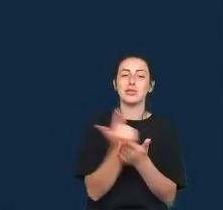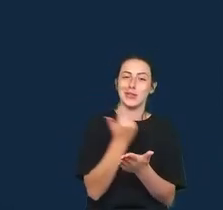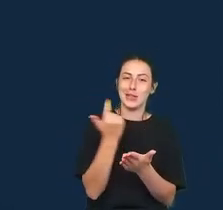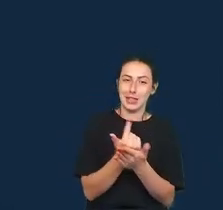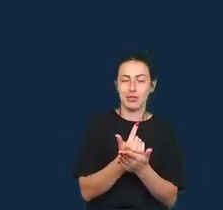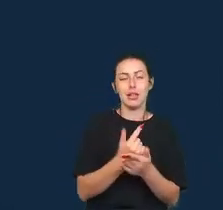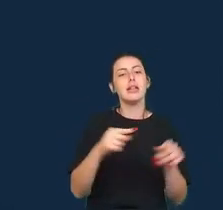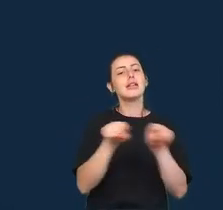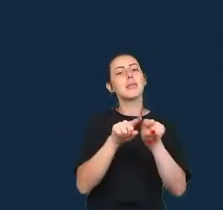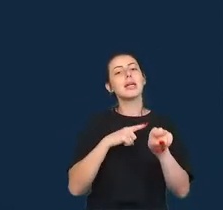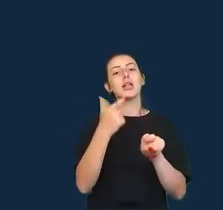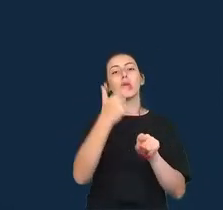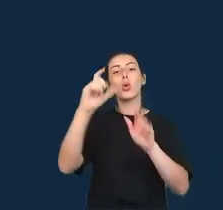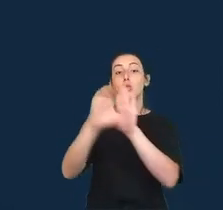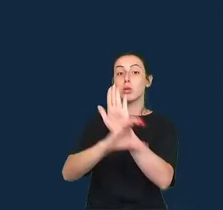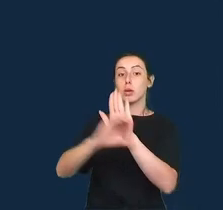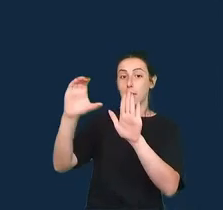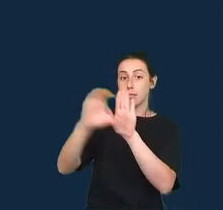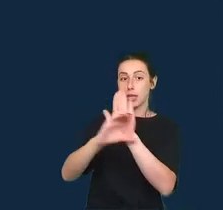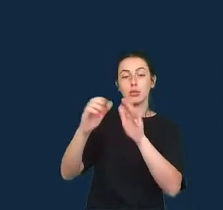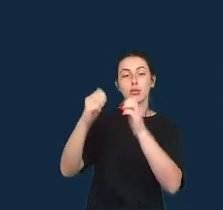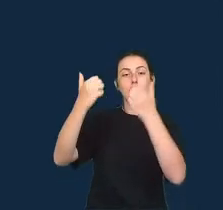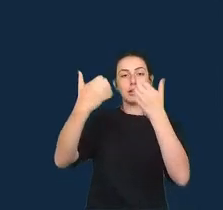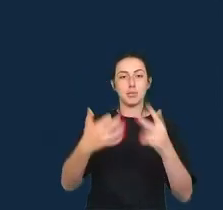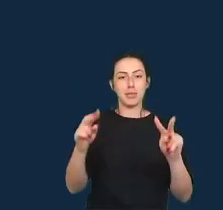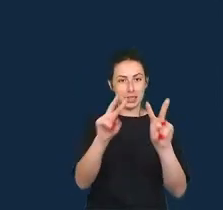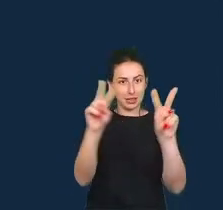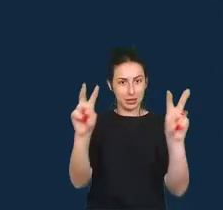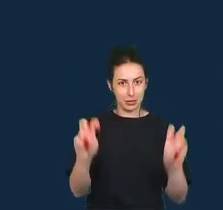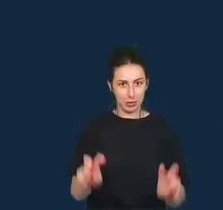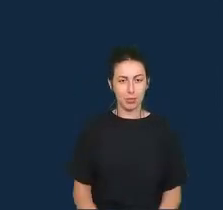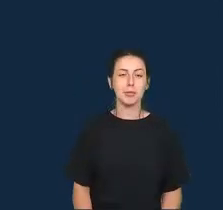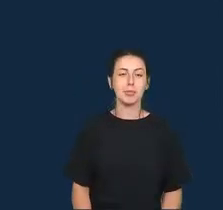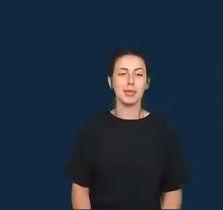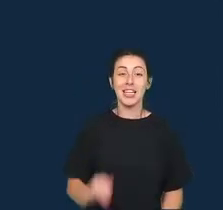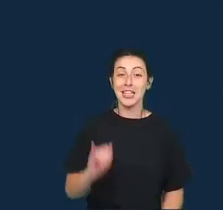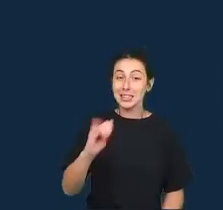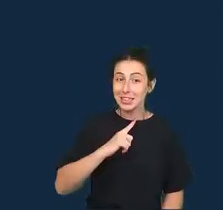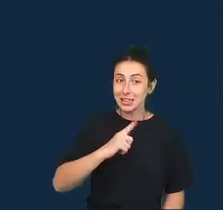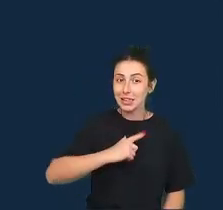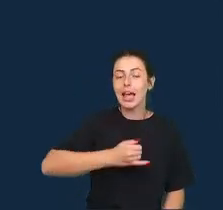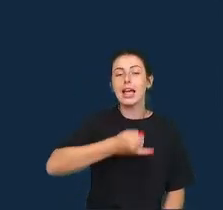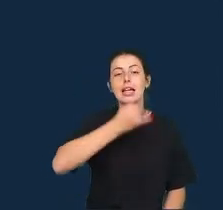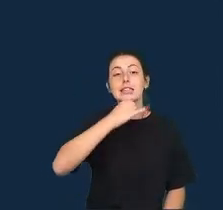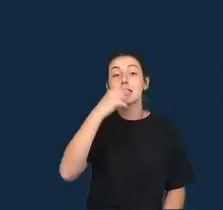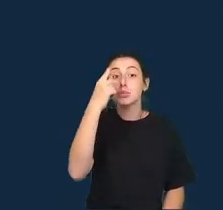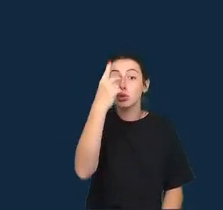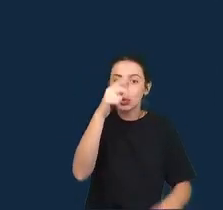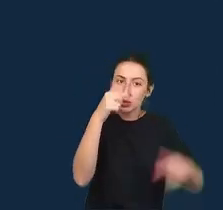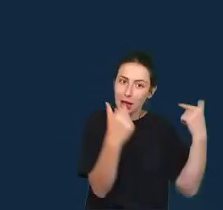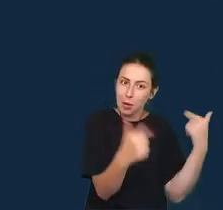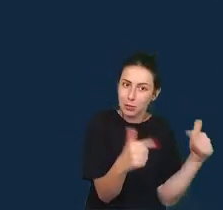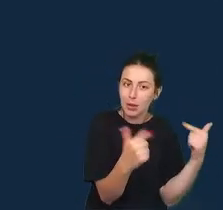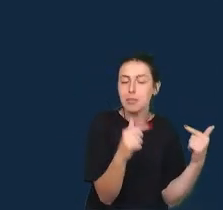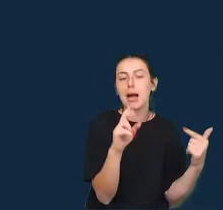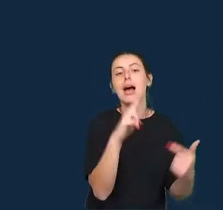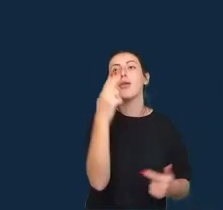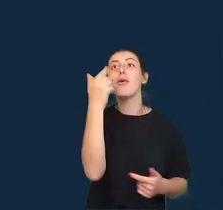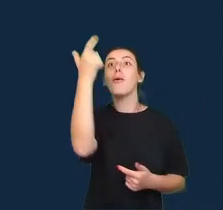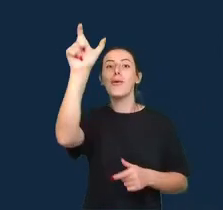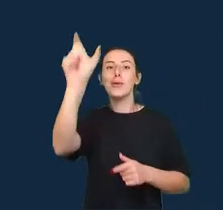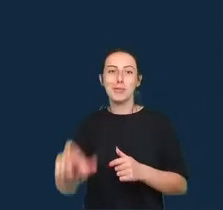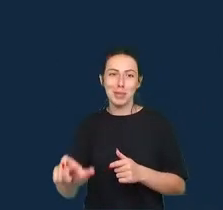também. E se houver qualquer exemplo do seu próprio trabalho, do trabalho de outros, nós adoraríamos ouvi-los.